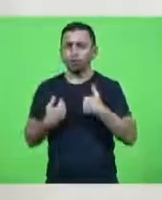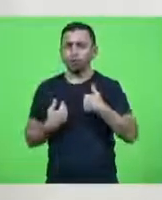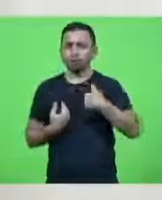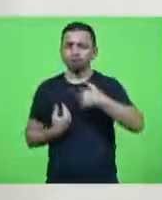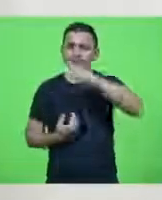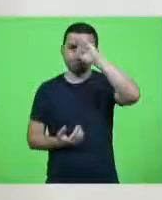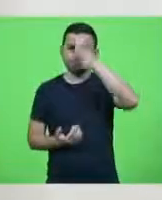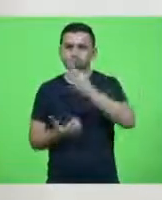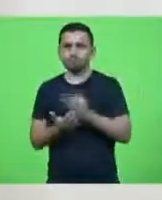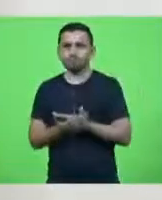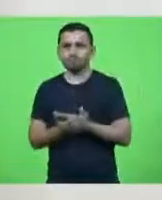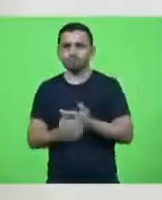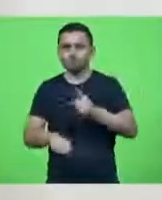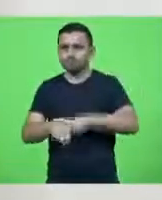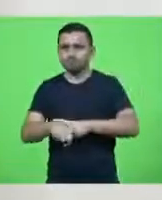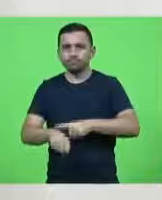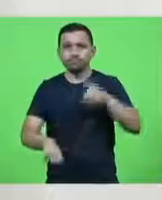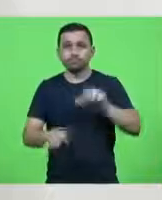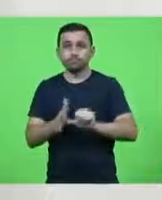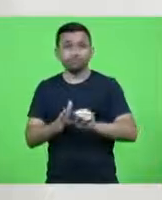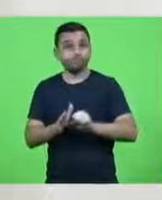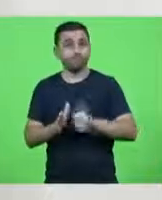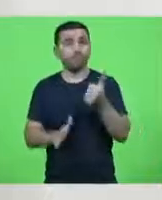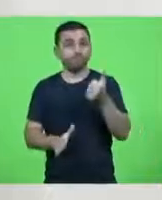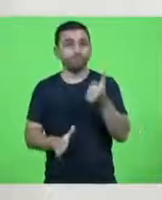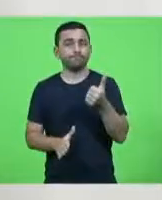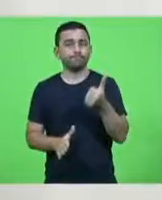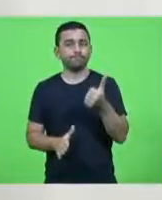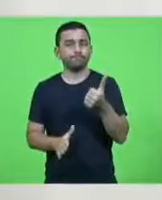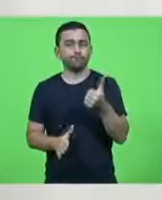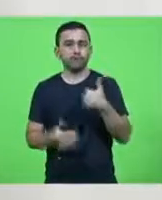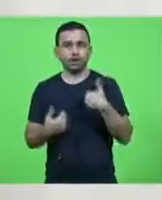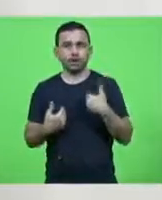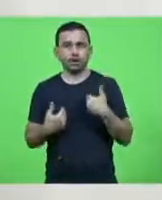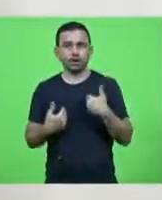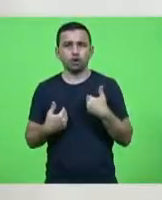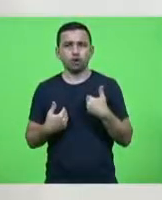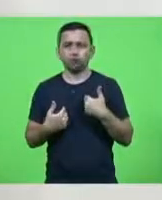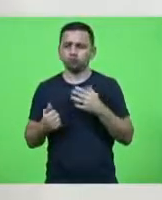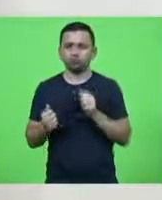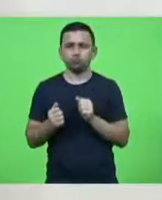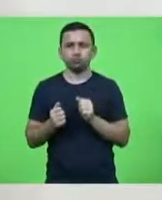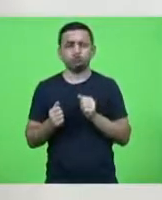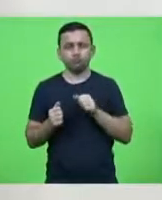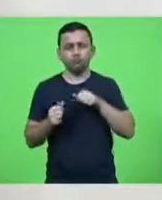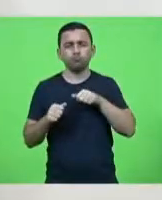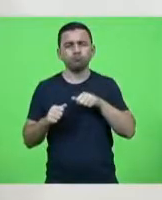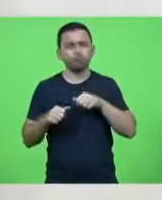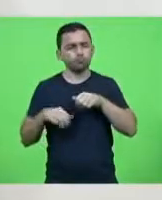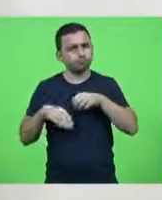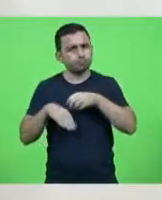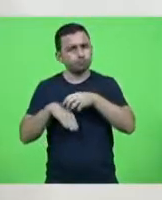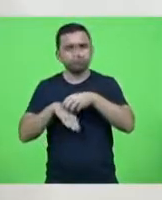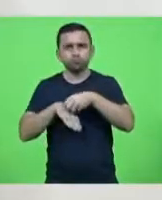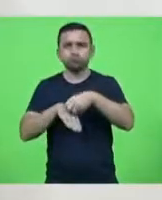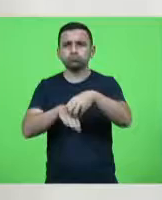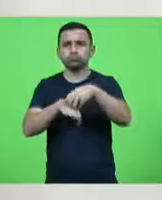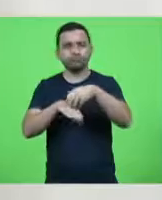naquele momento, e foi a primeira vez que eu coloquei meu pé na estrada, nosso presidente Mauro,